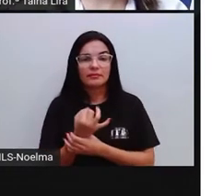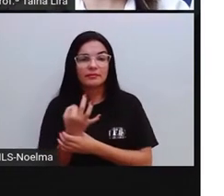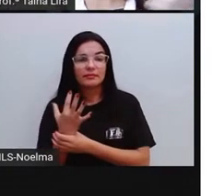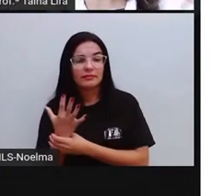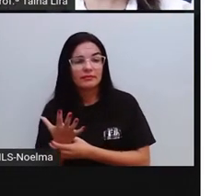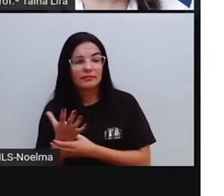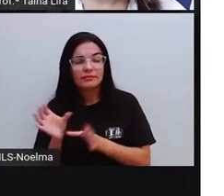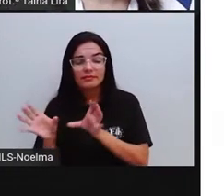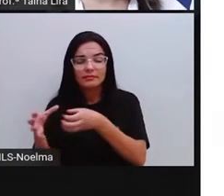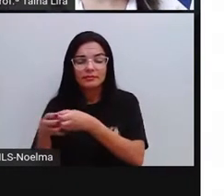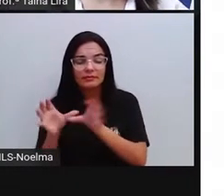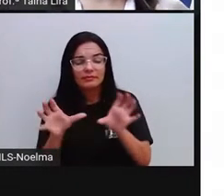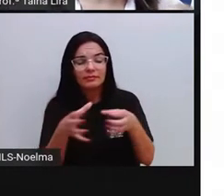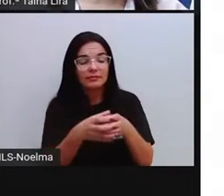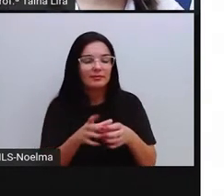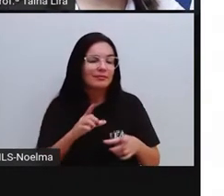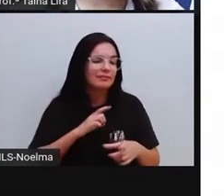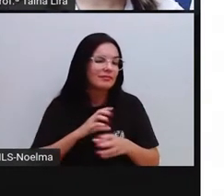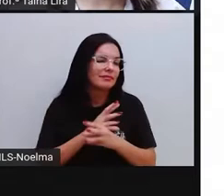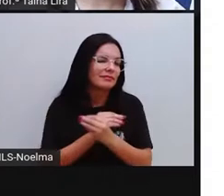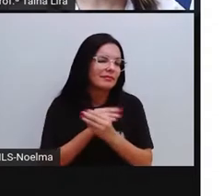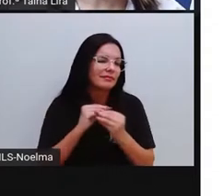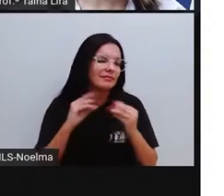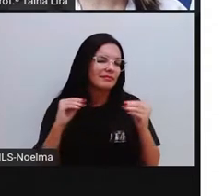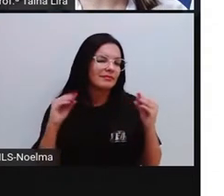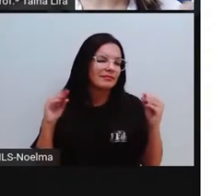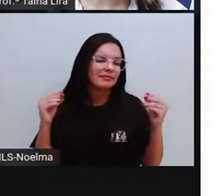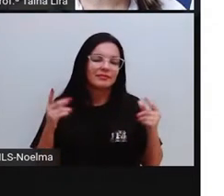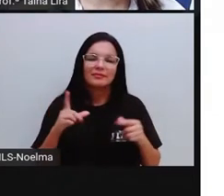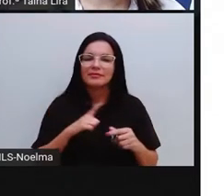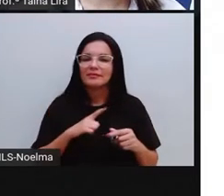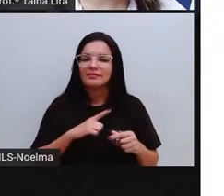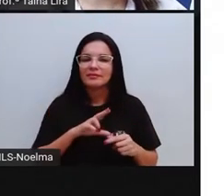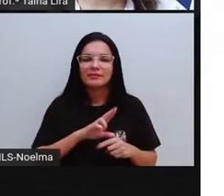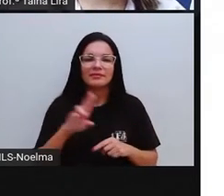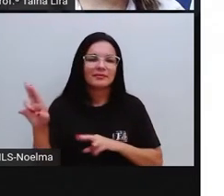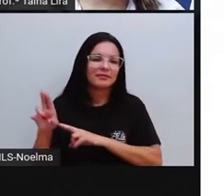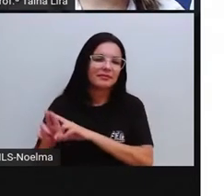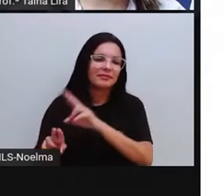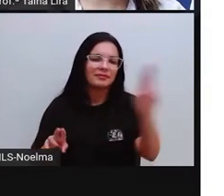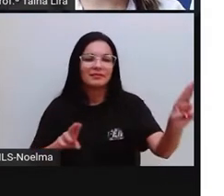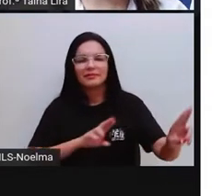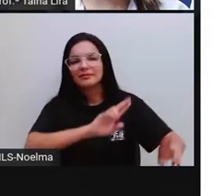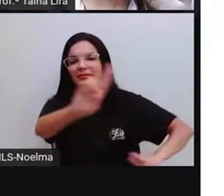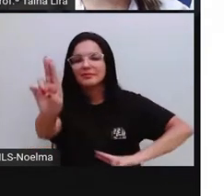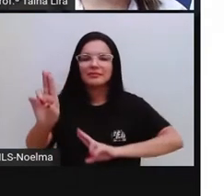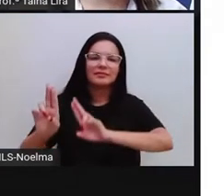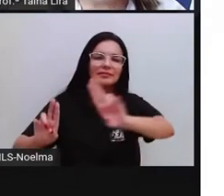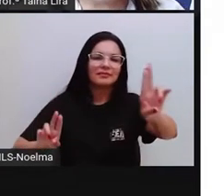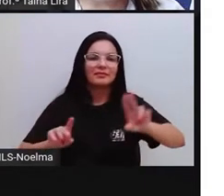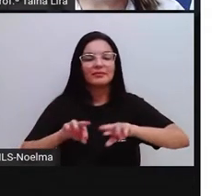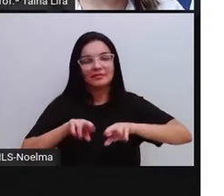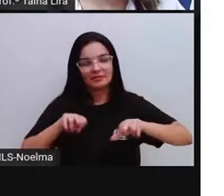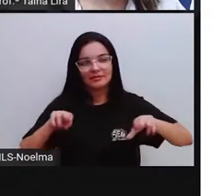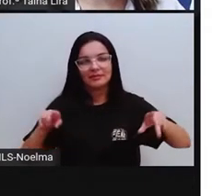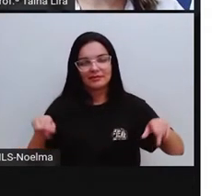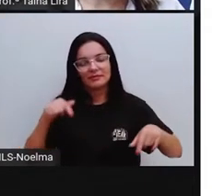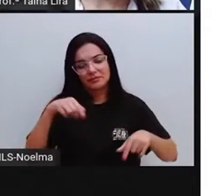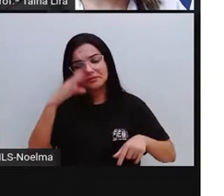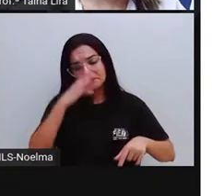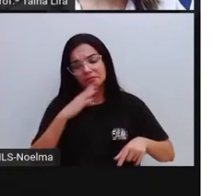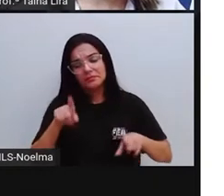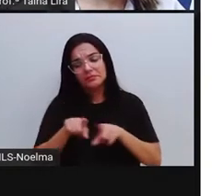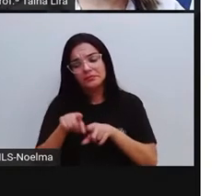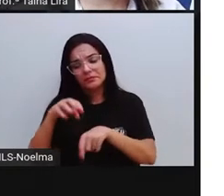diversas tribos indígenas, tá? Tanto no Brasil como fora do Brasil. Diversos povos aí, certo?